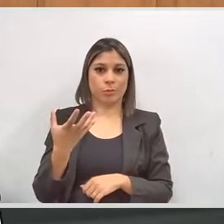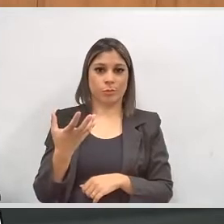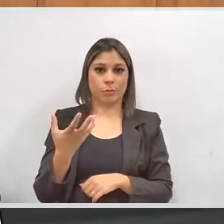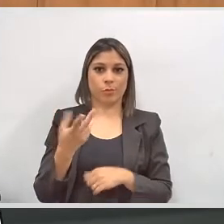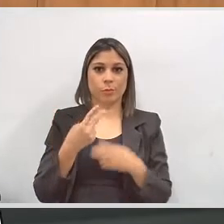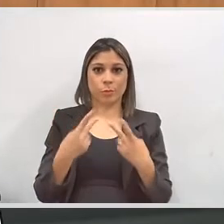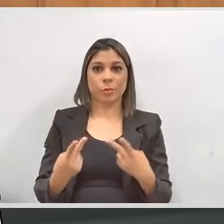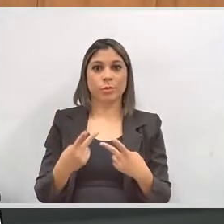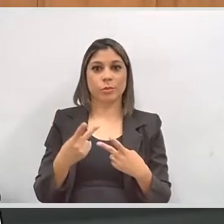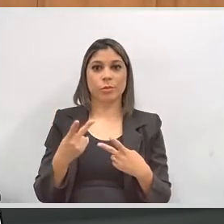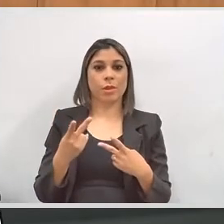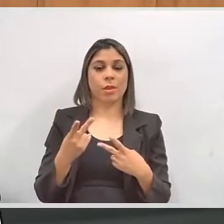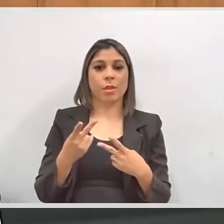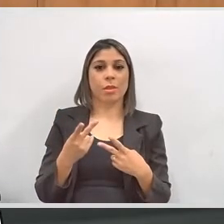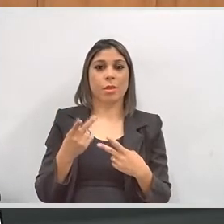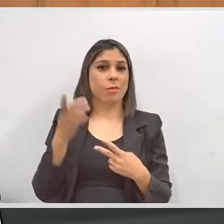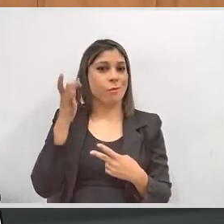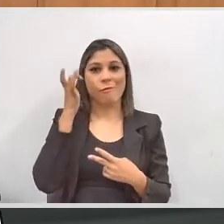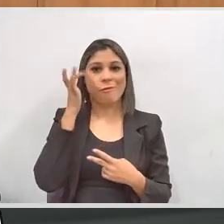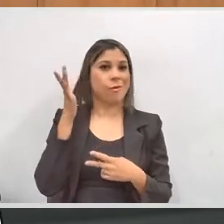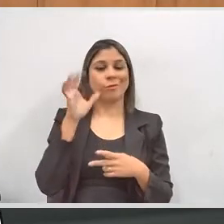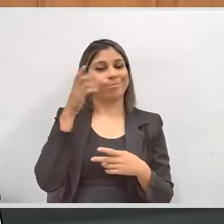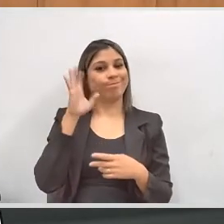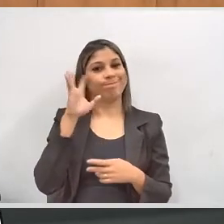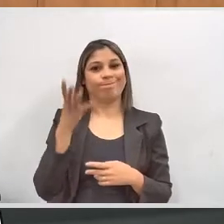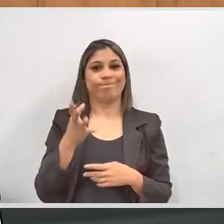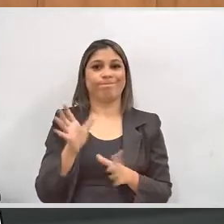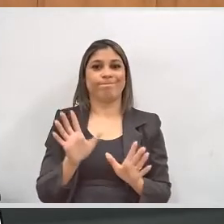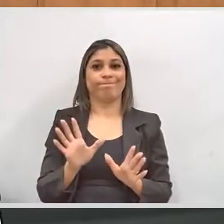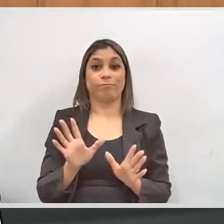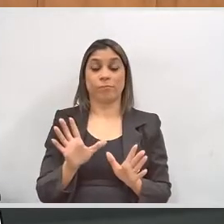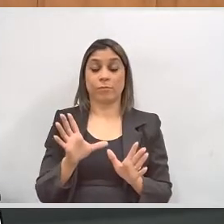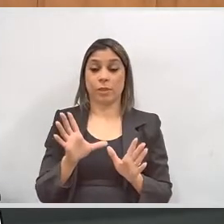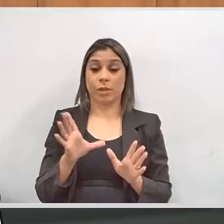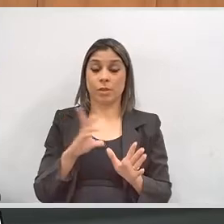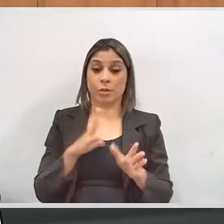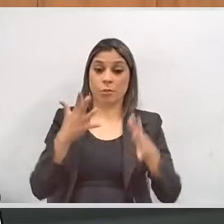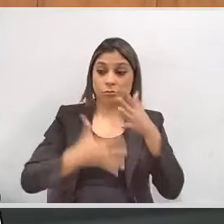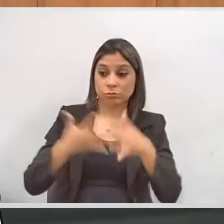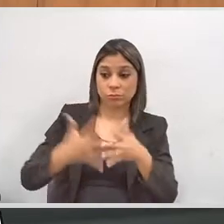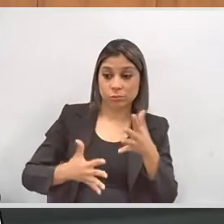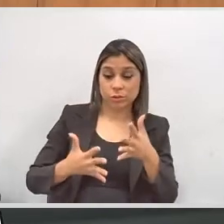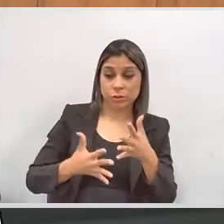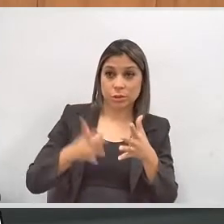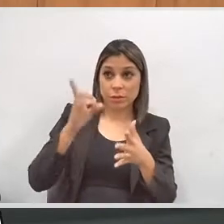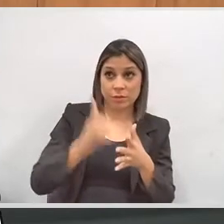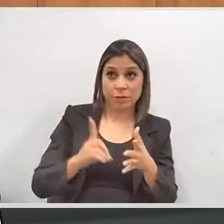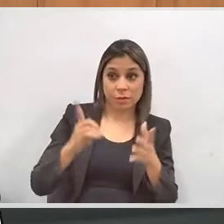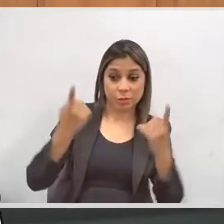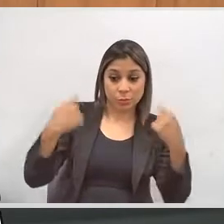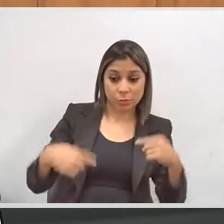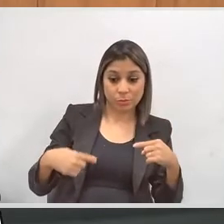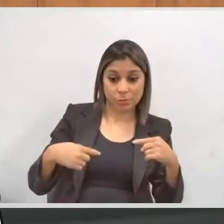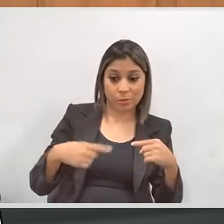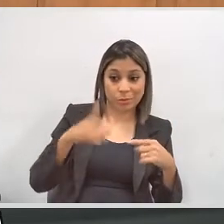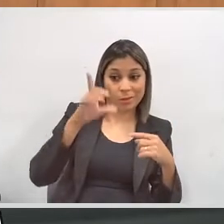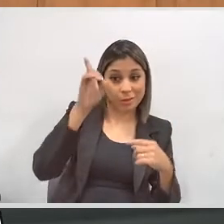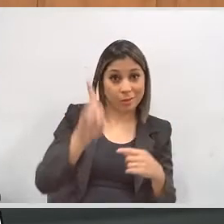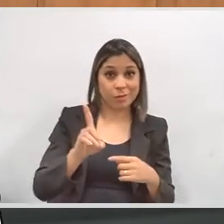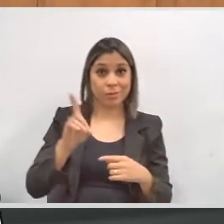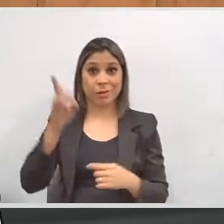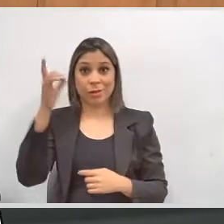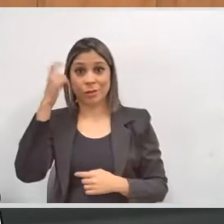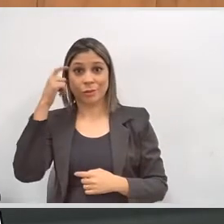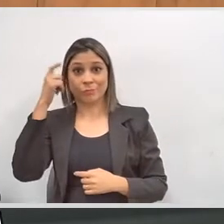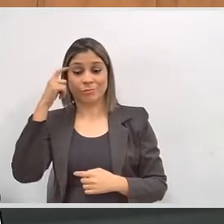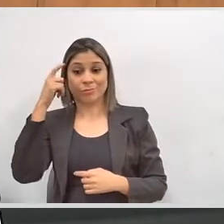soluções para esse problema que não é de fácil solução. Se o desafio para o deficiente físico já é enorme, o deficiente